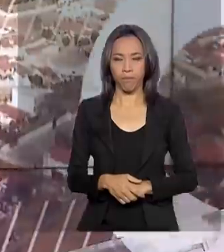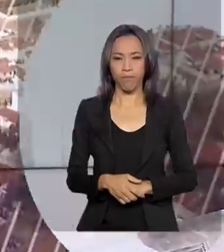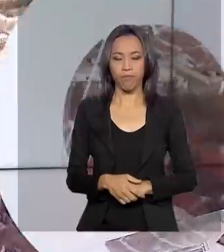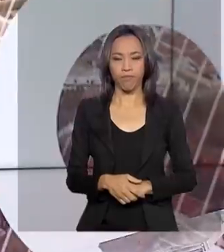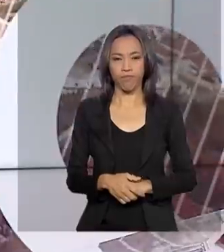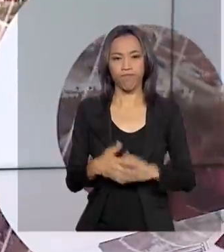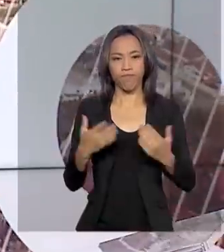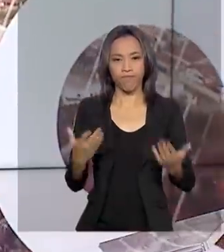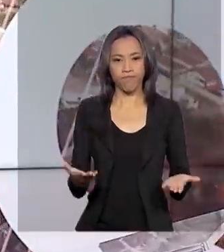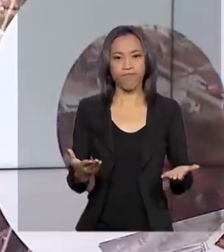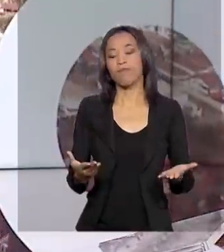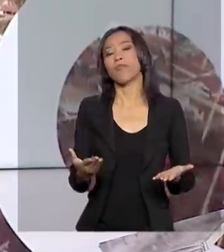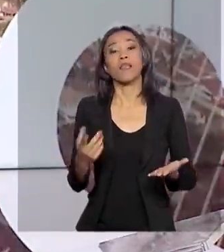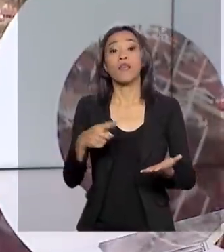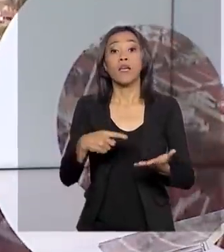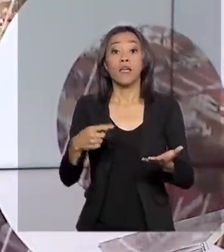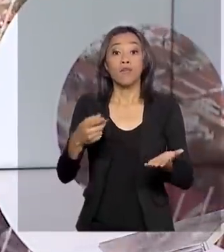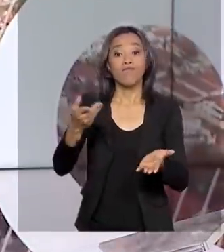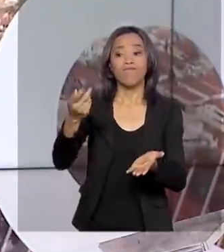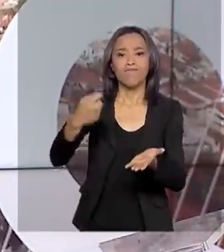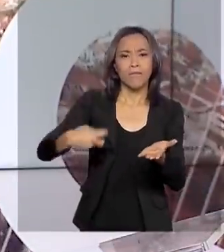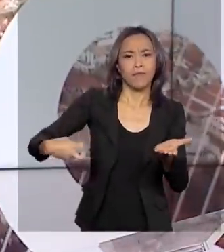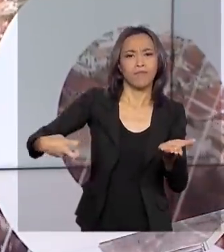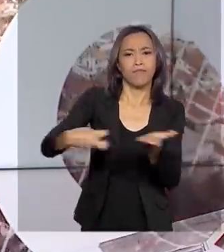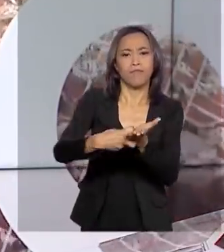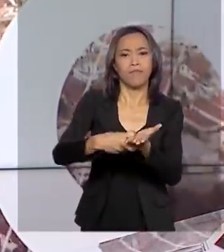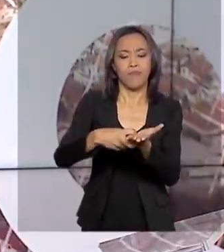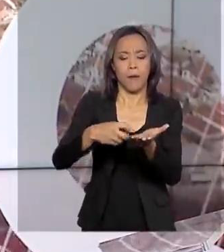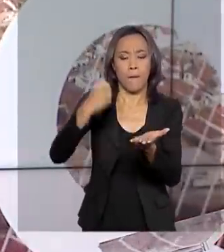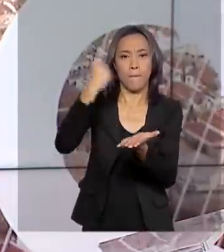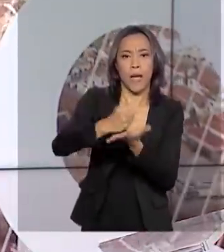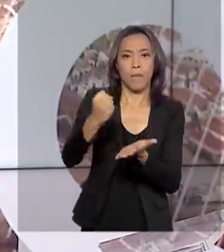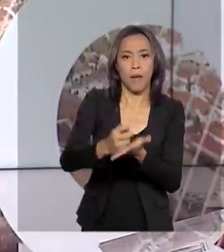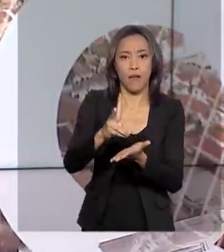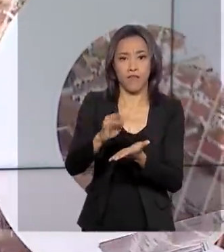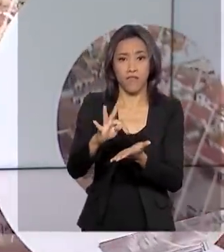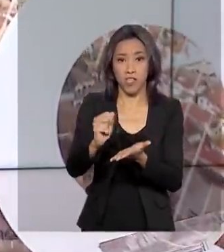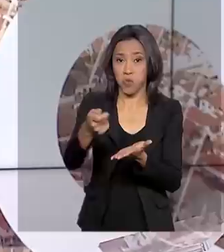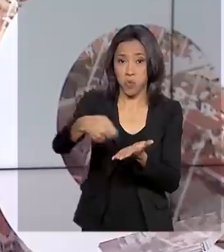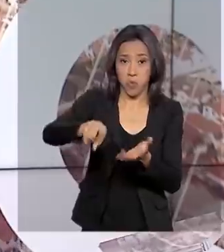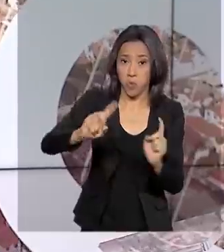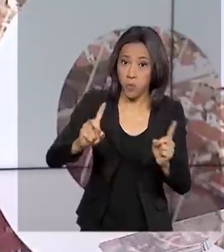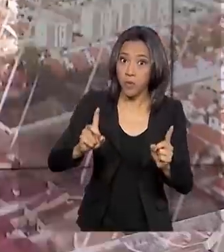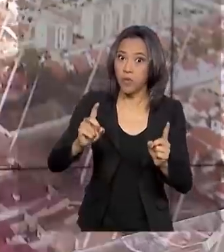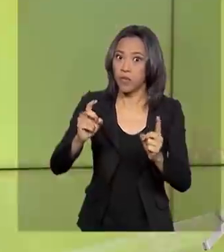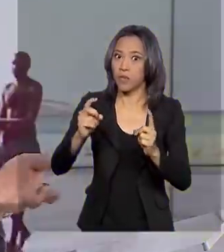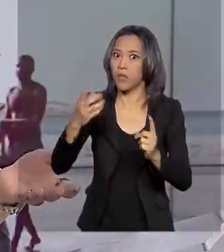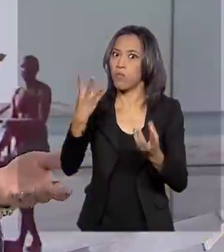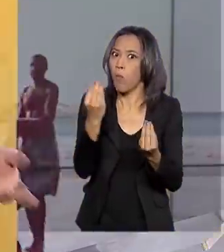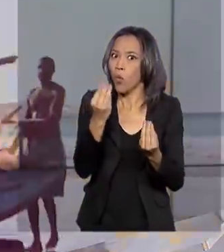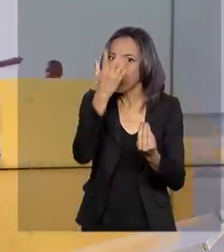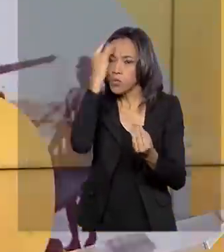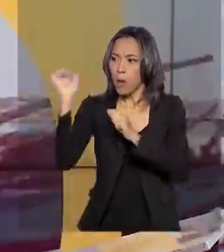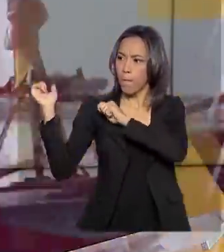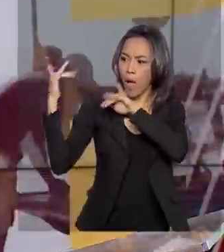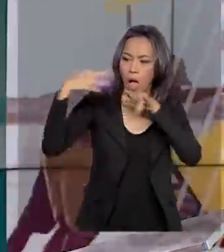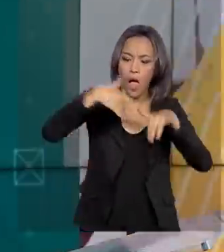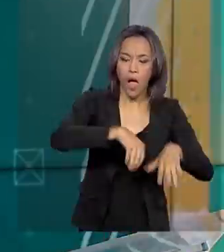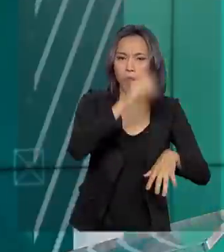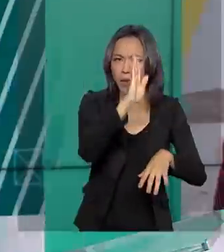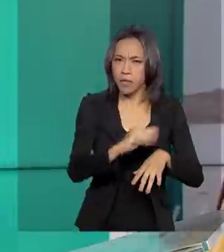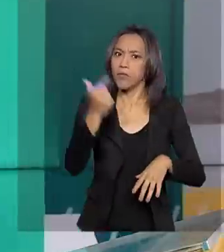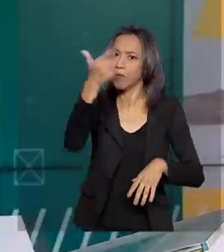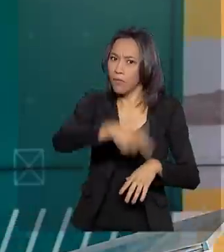A isenção de vistos para turistas de cinco países tem atraído mais visitantes para o Brasil e, com isso, mais